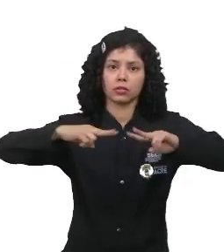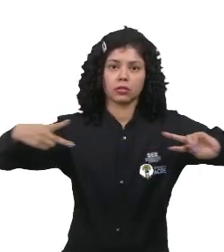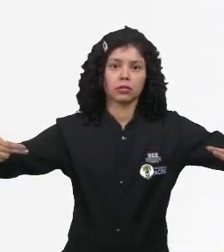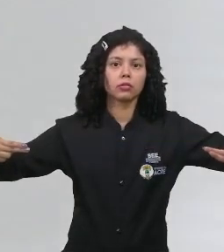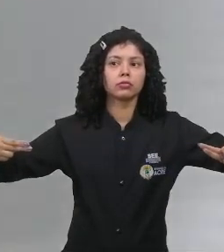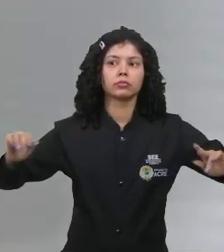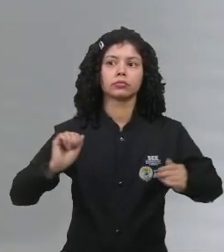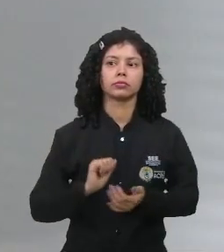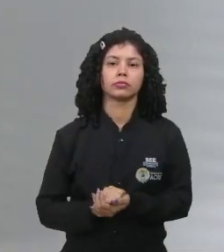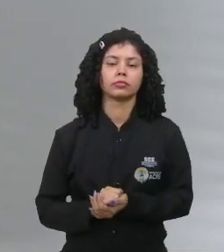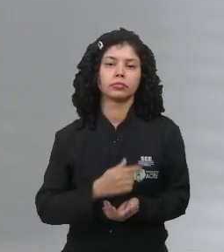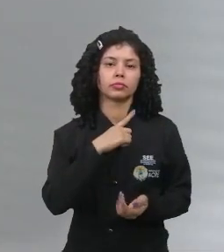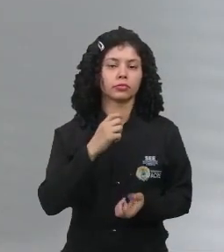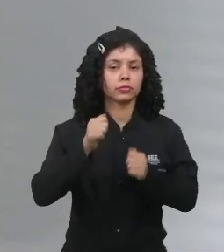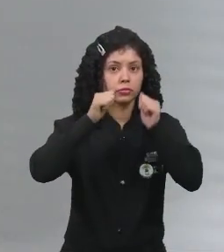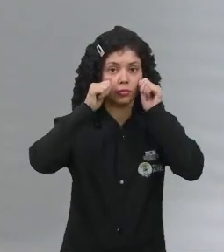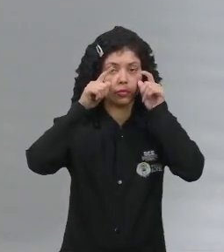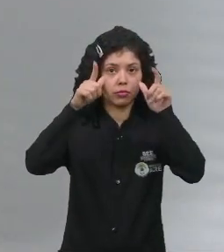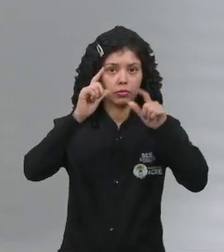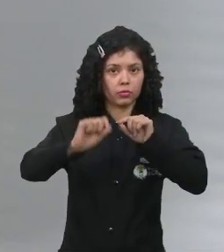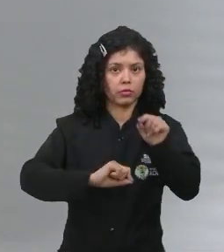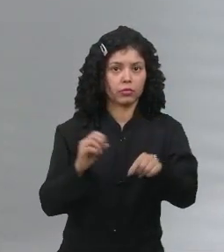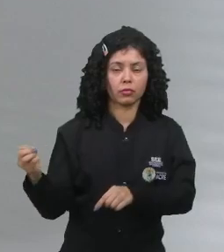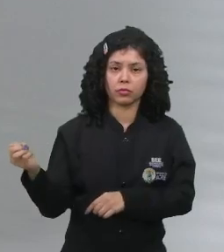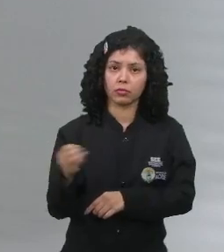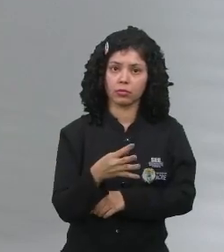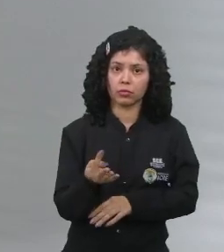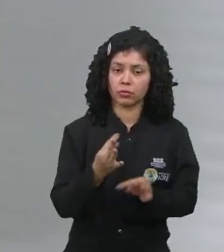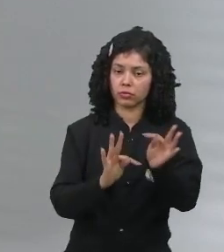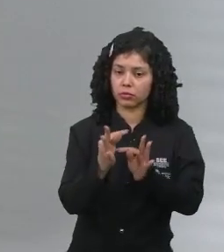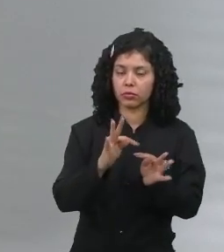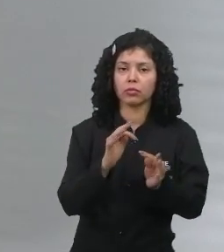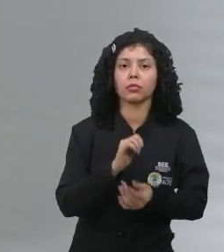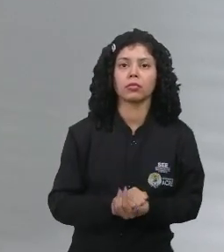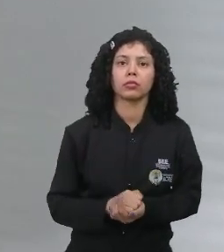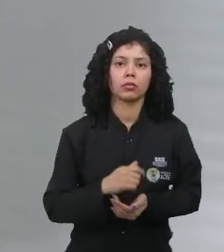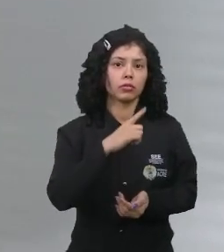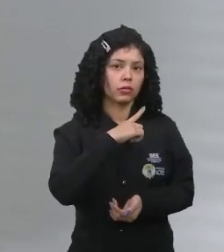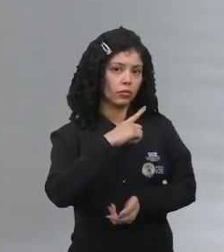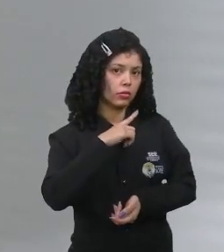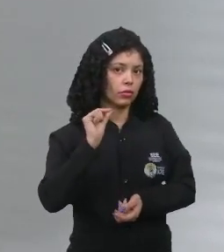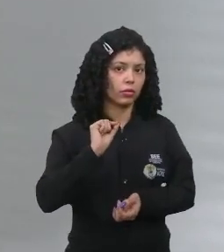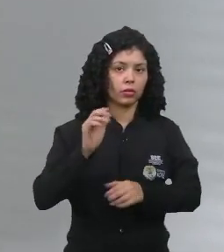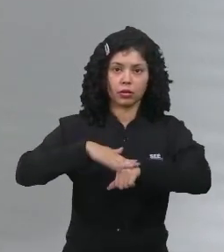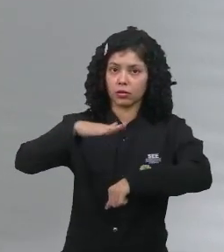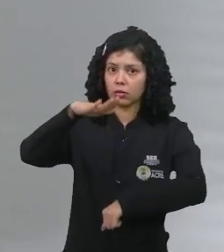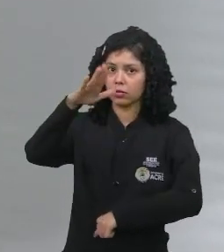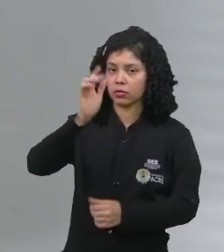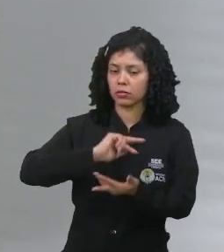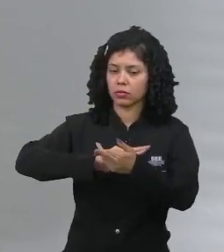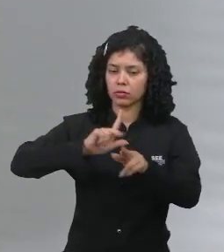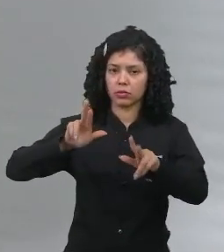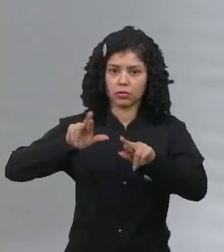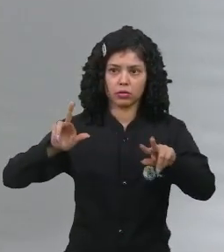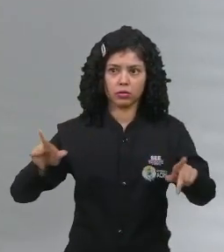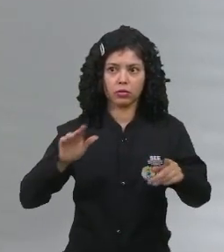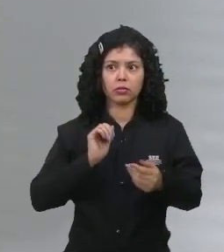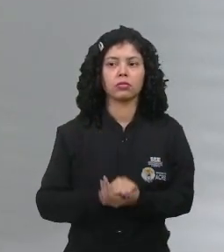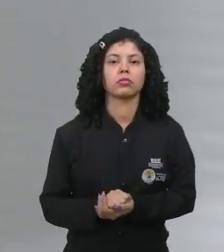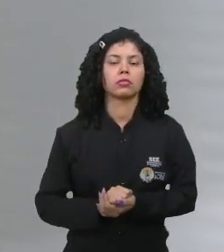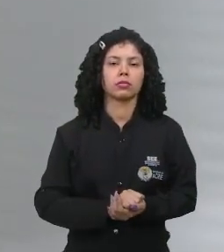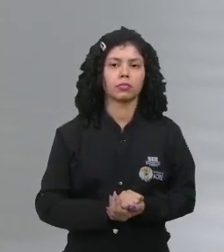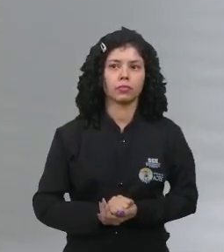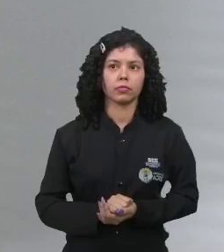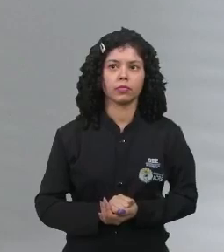Então, vocês podem prestar atenção que as inovações tecnológicas, elas são as mais variadas possíveis, as mais